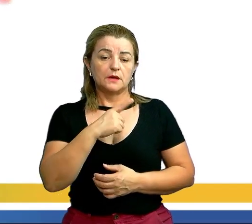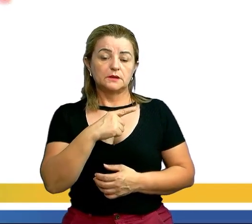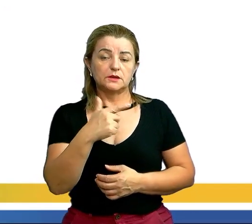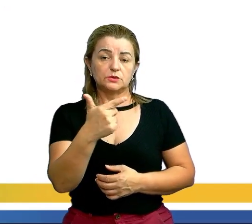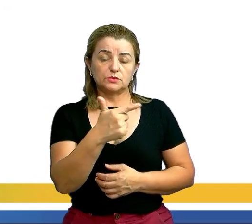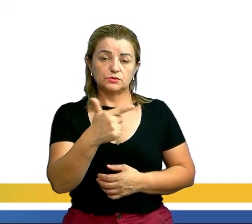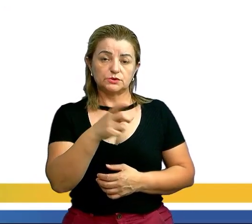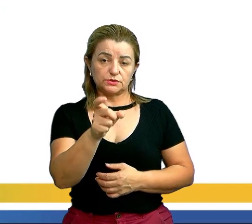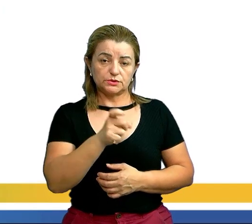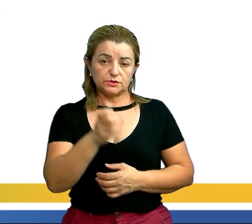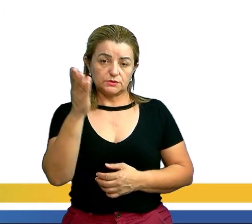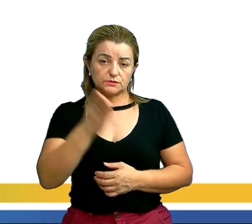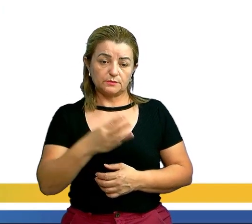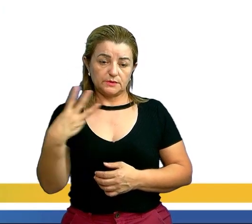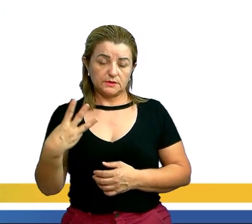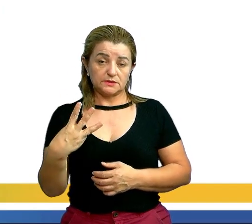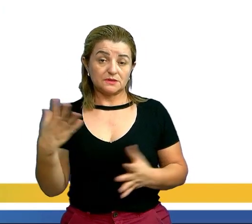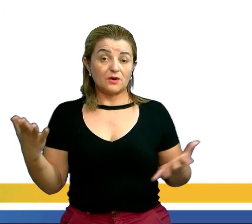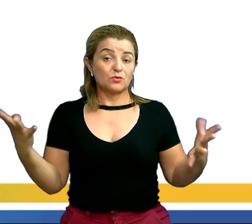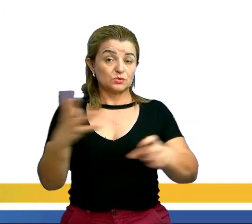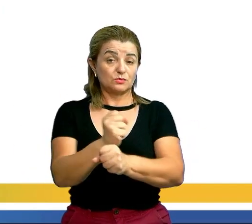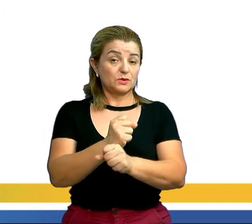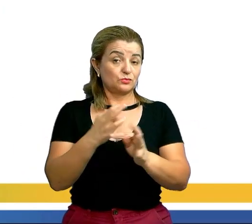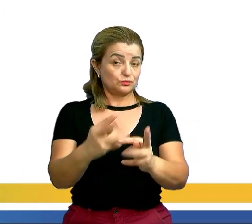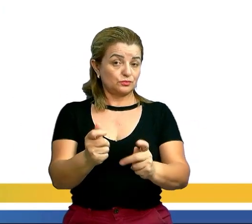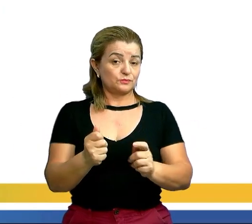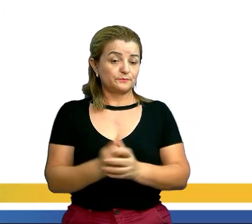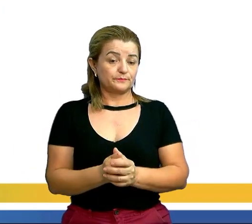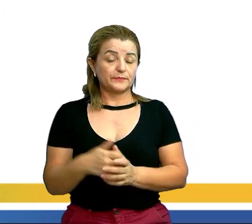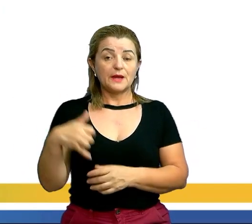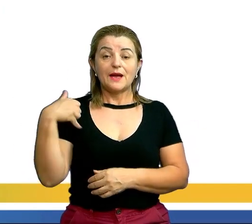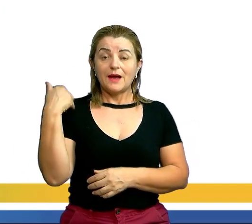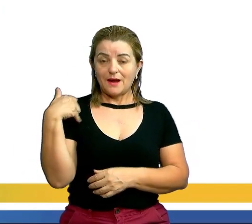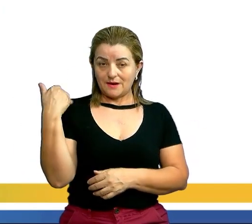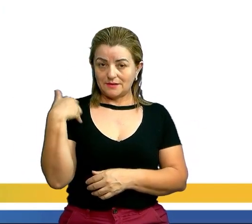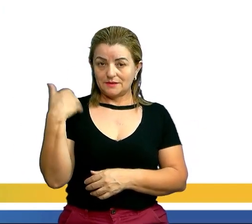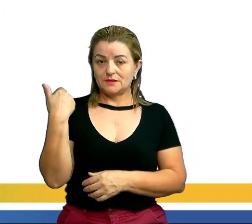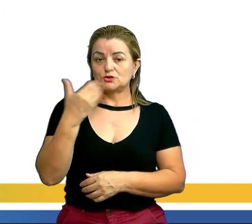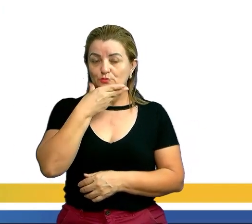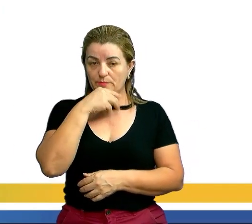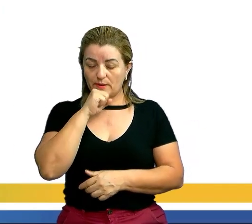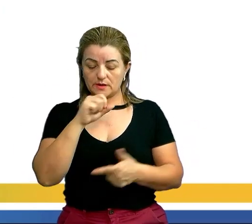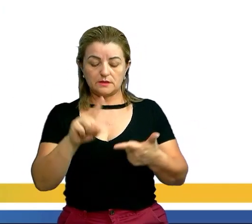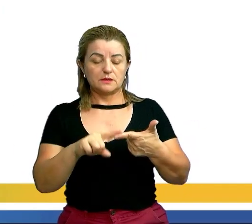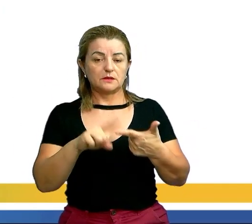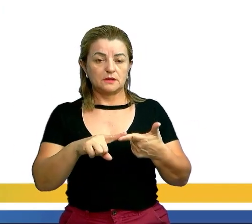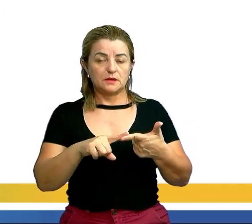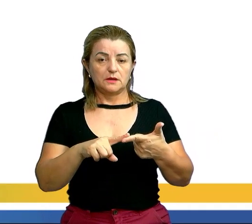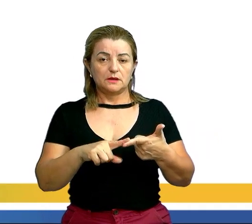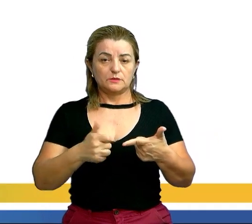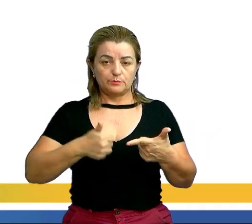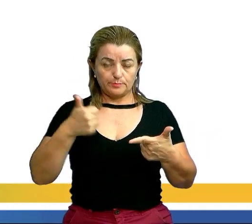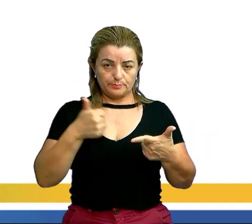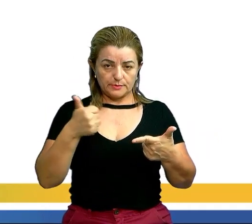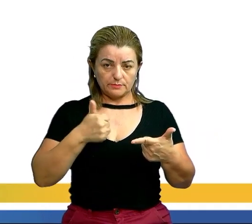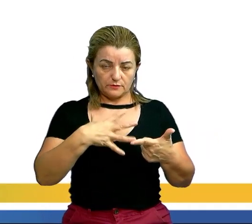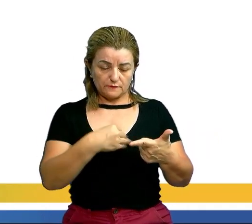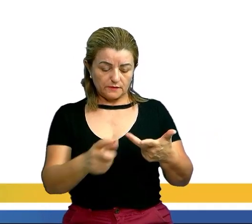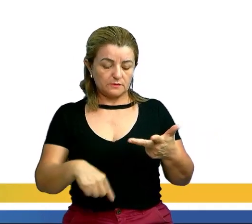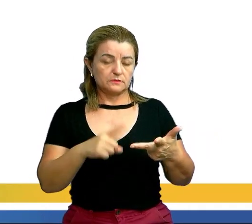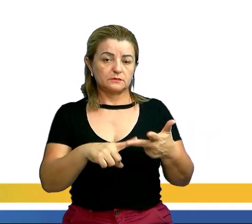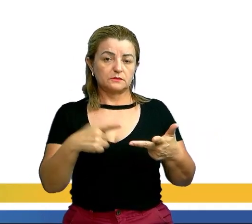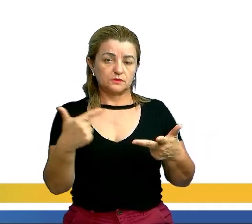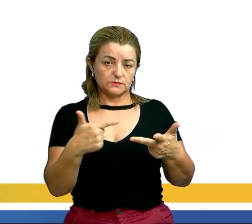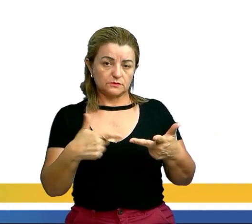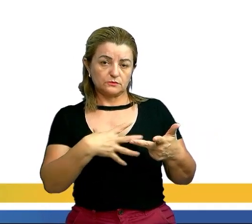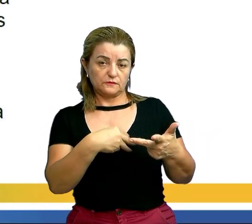sobre 3. Agora eu vou somar tudo. A idade dele para o primeiro filho e do segundo. Então, aqui a resposta vai ser a